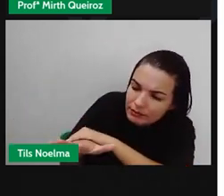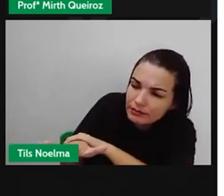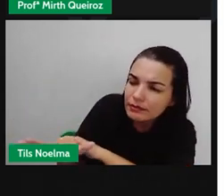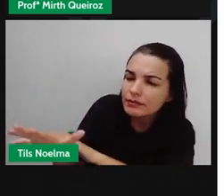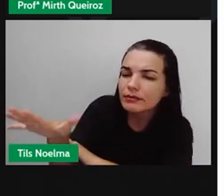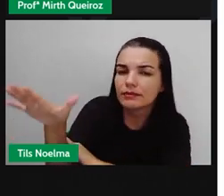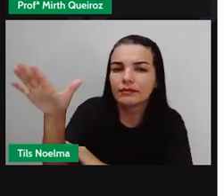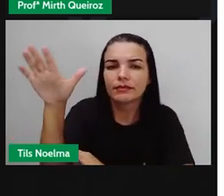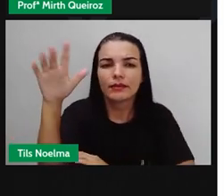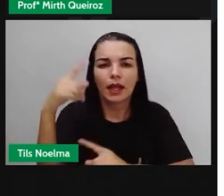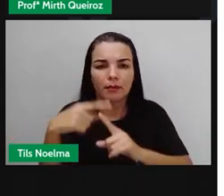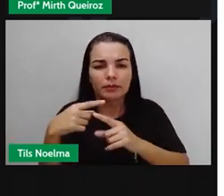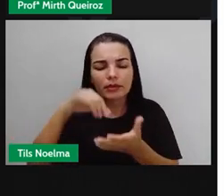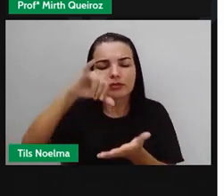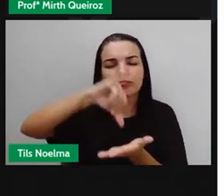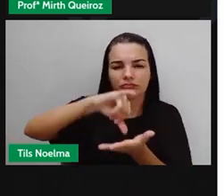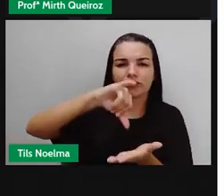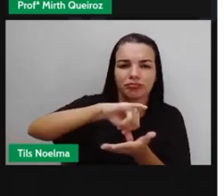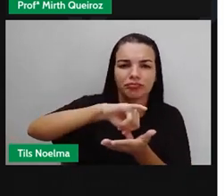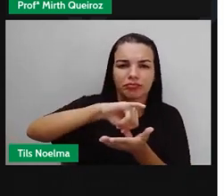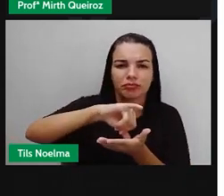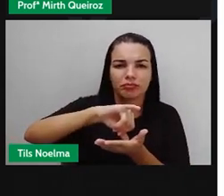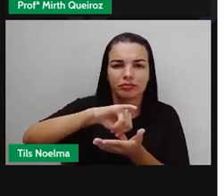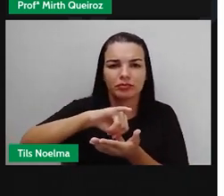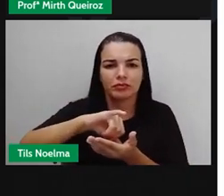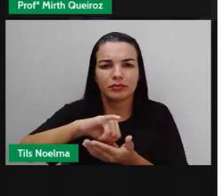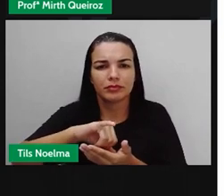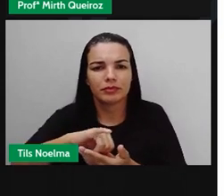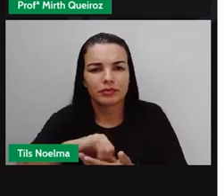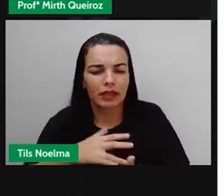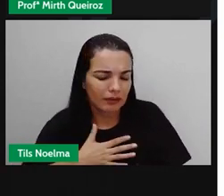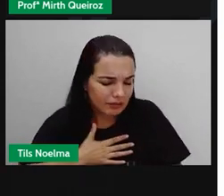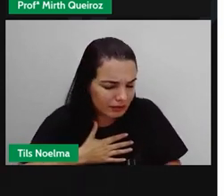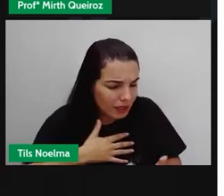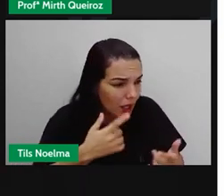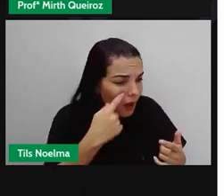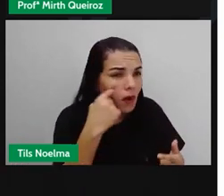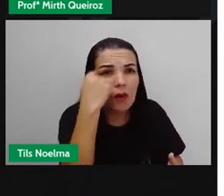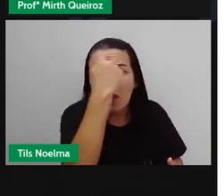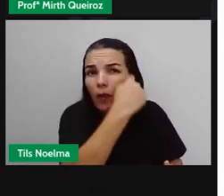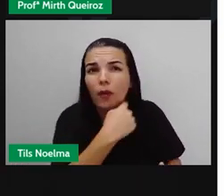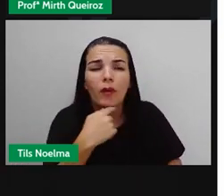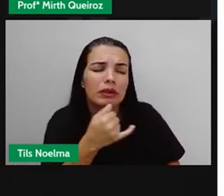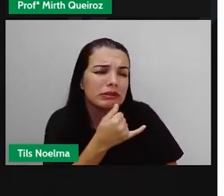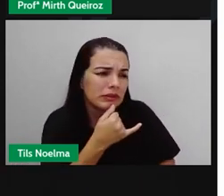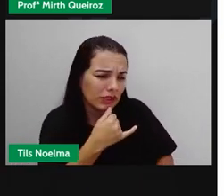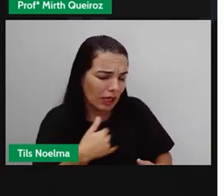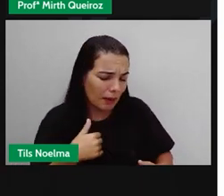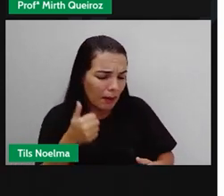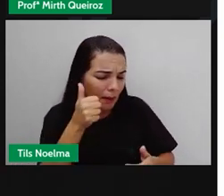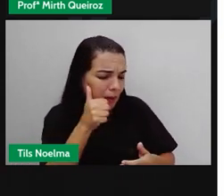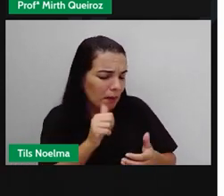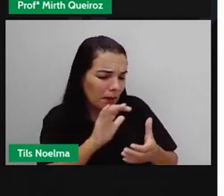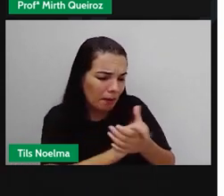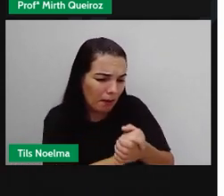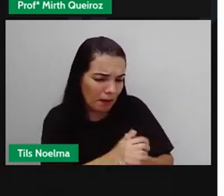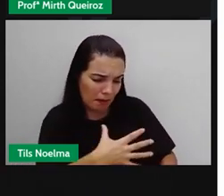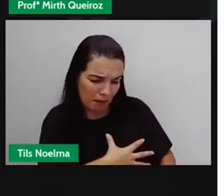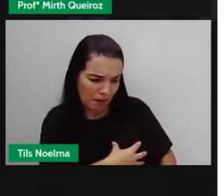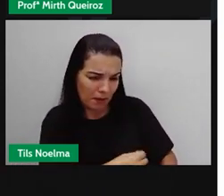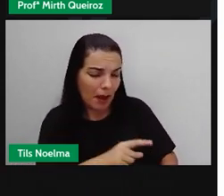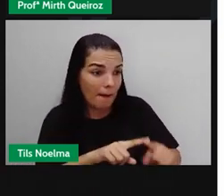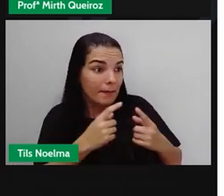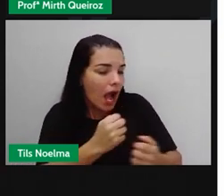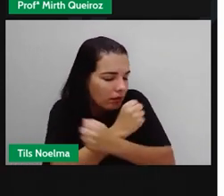que levei para a capital. Deu dó ver o rosto triste dos meninos e da mulher, mas abraçando a coragem,